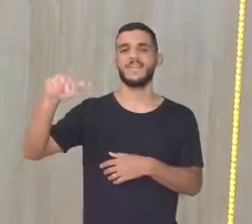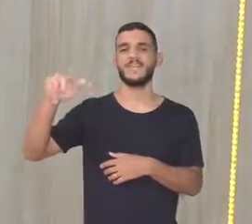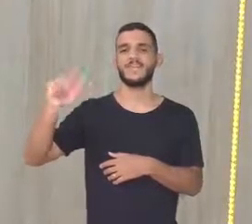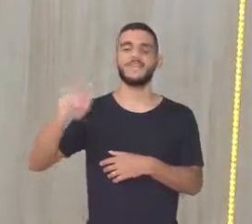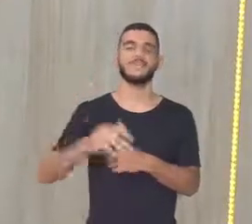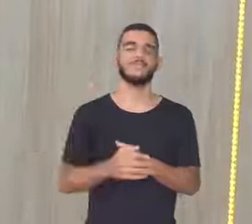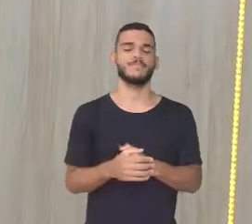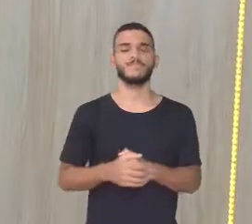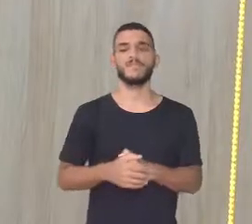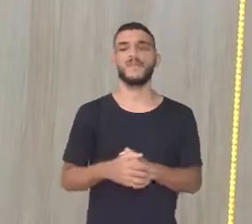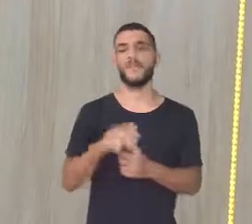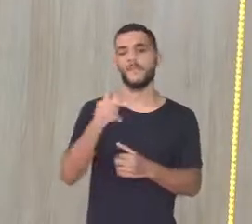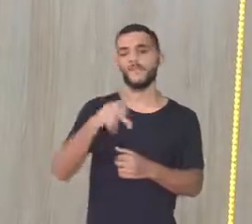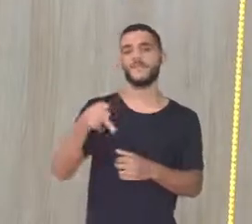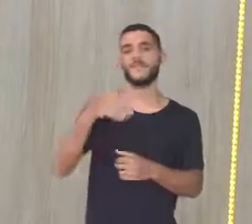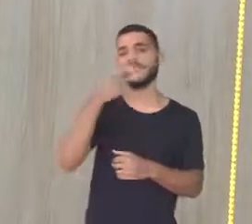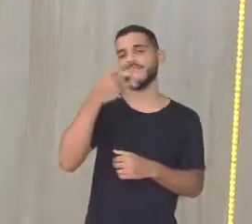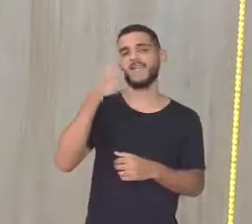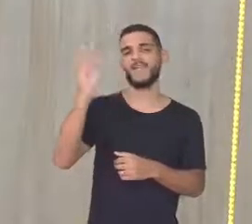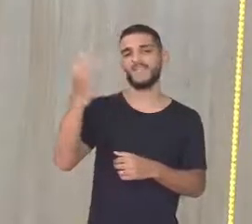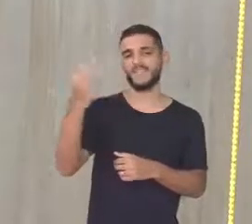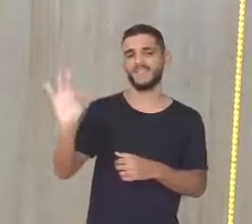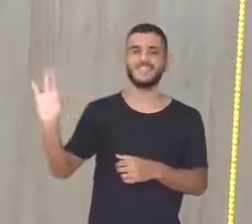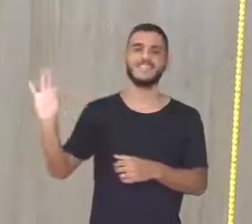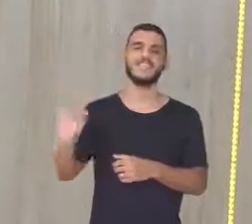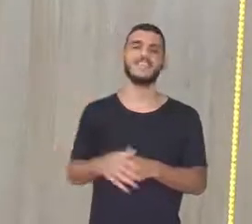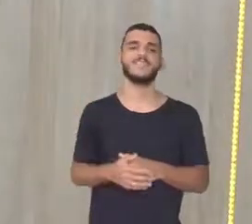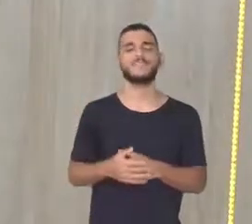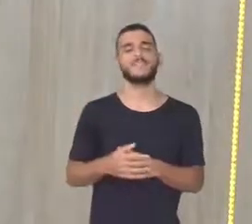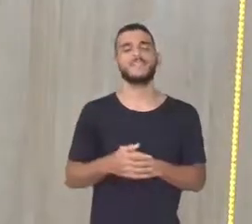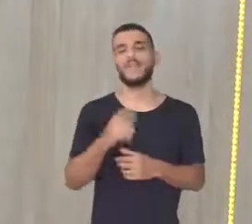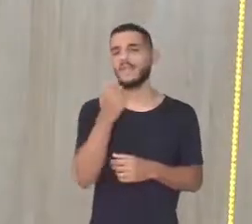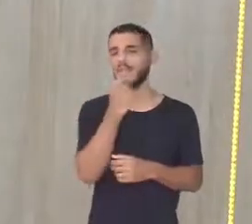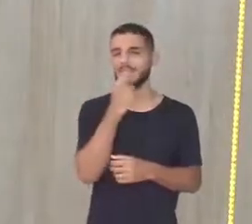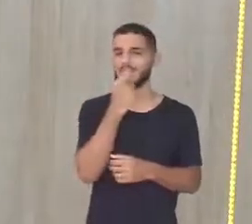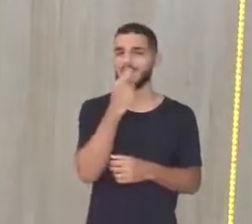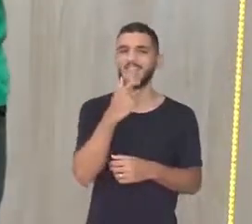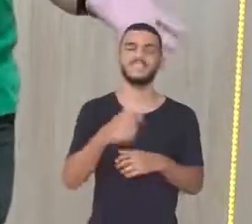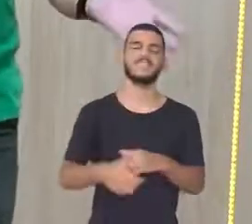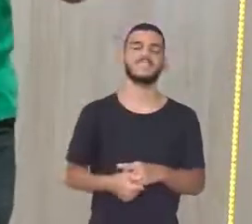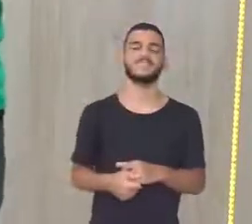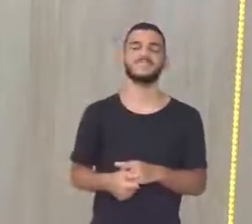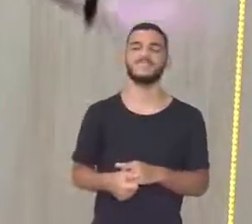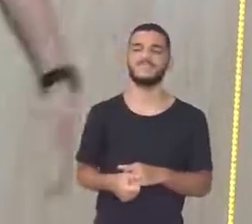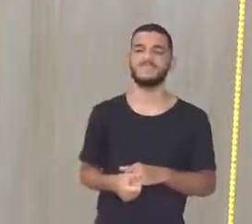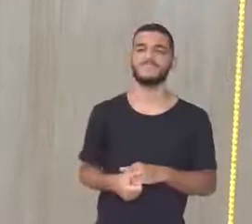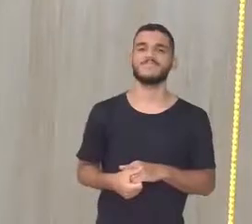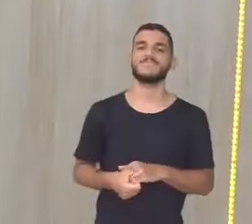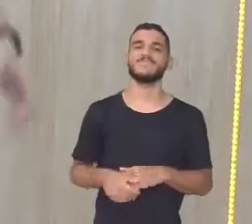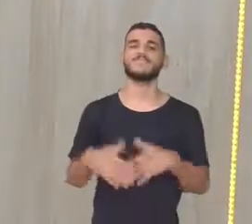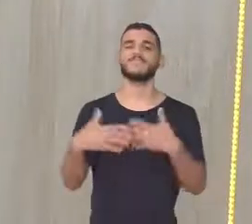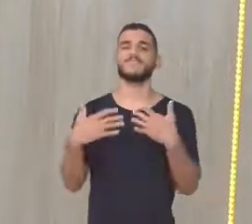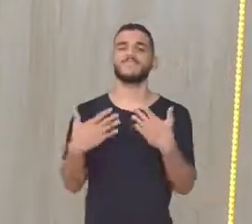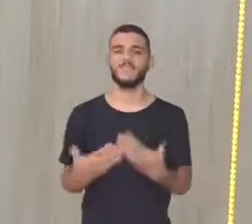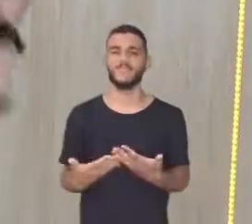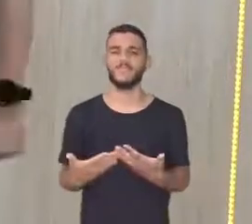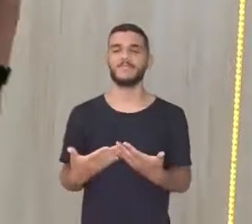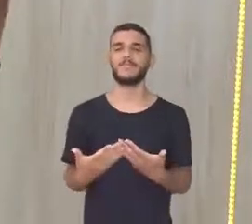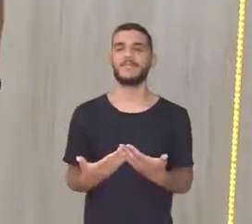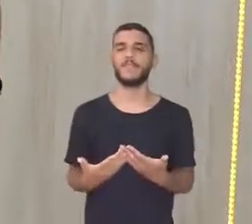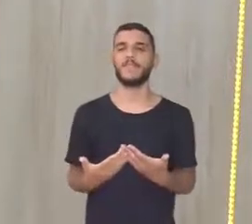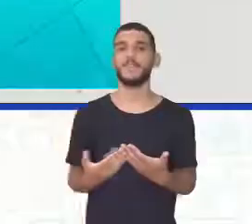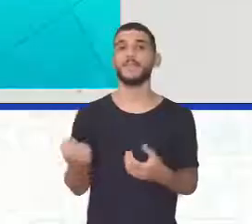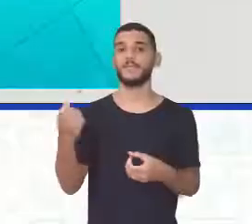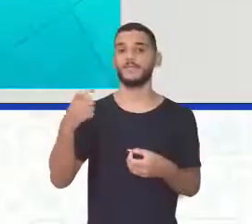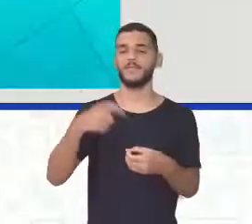Parlo bem Italiano É Anque Noi Andiamo a Parlar É português É melhor Então ó Volta de novo Pra